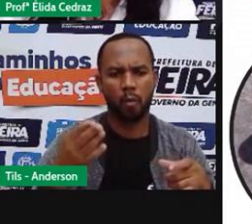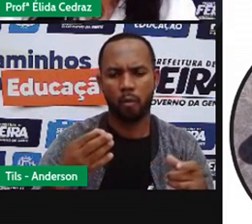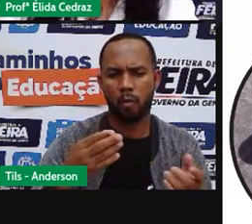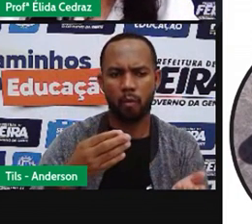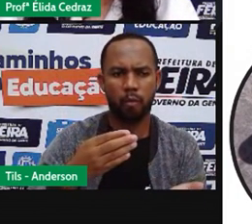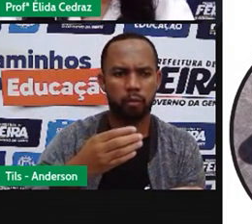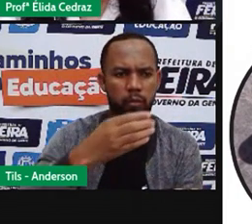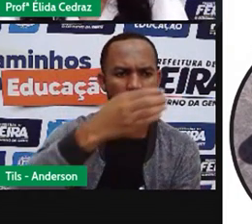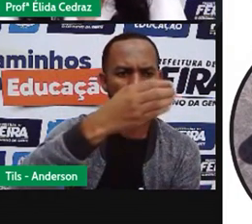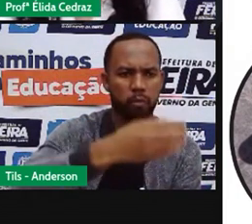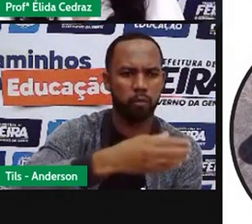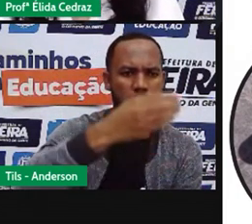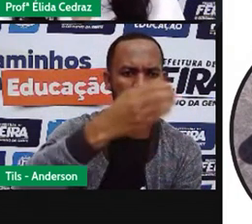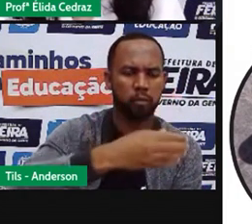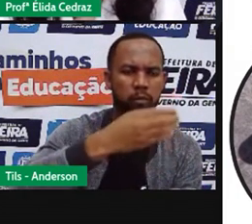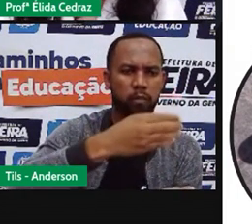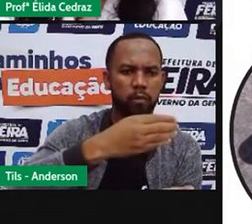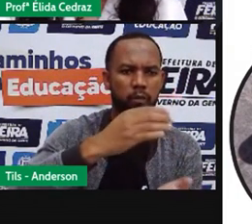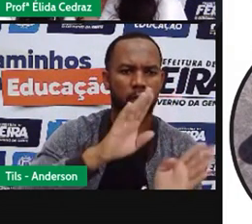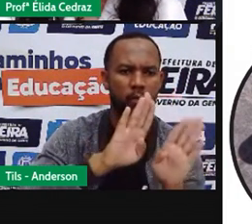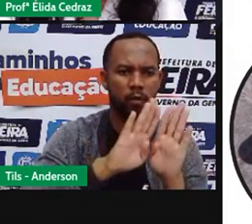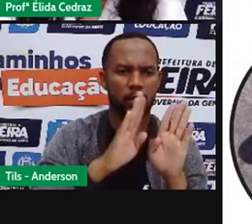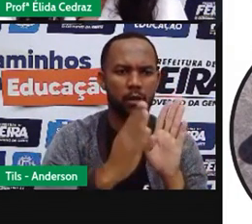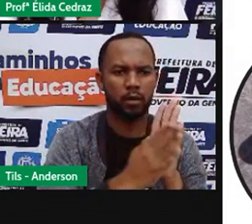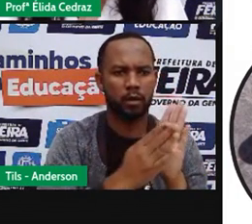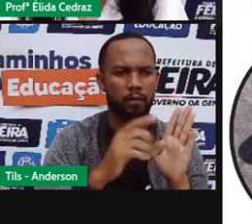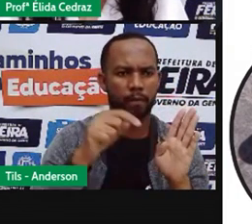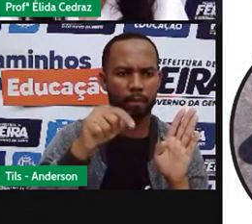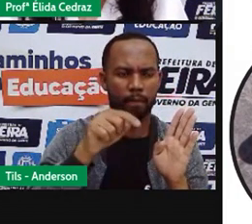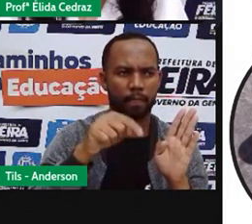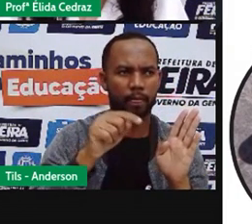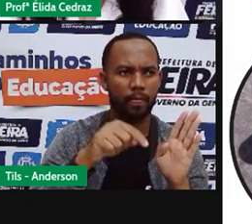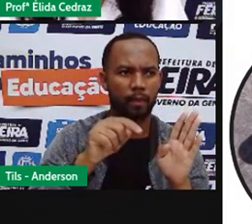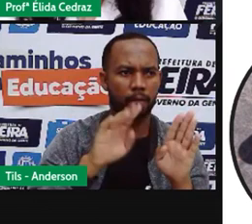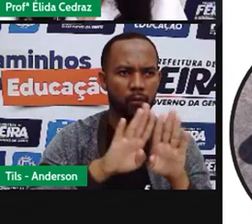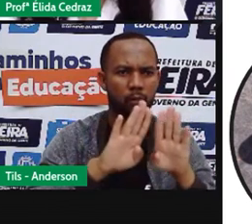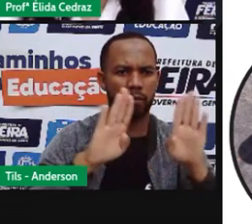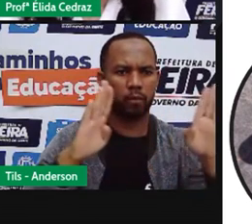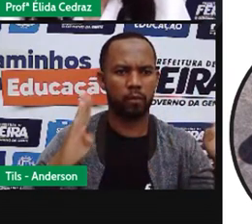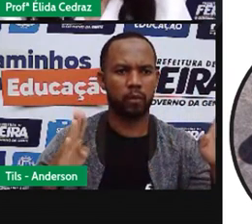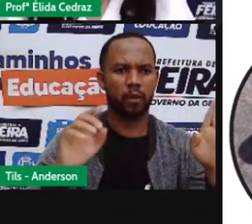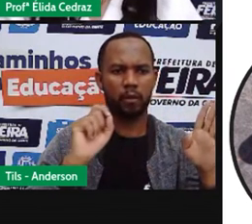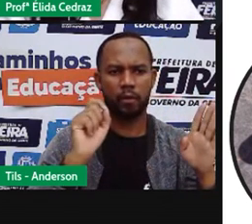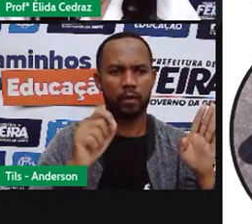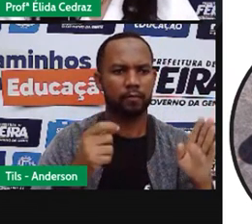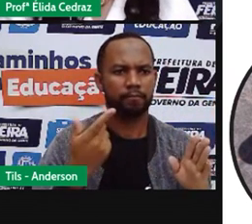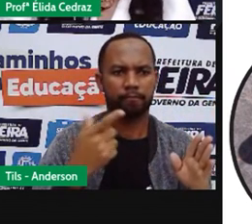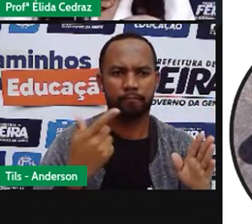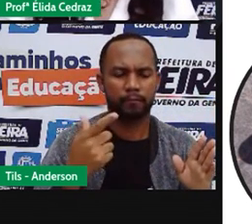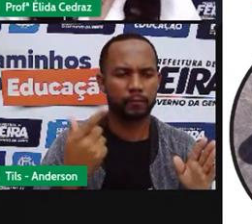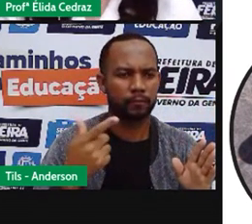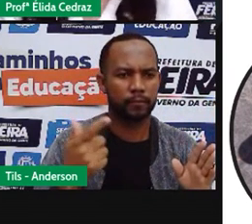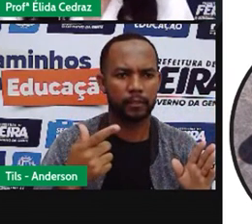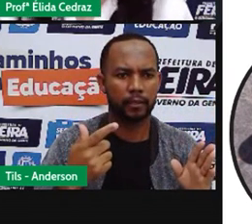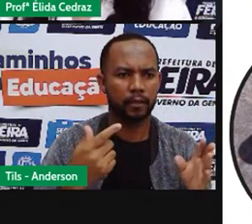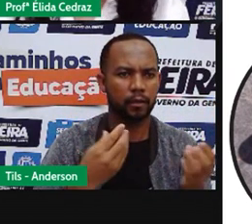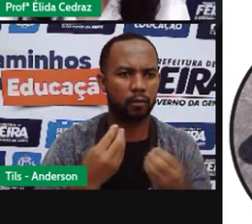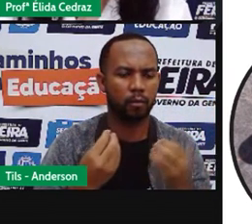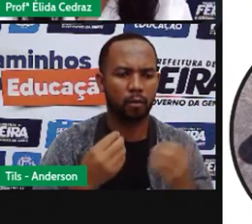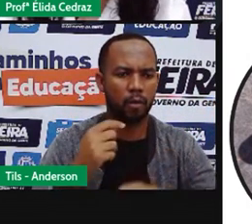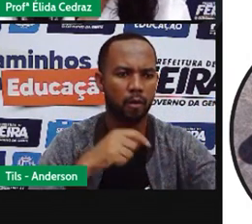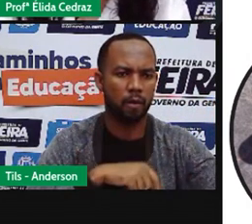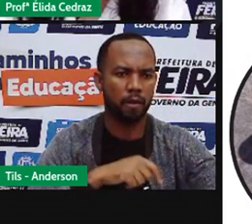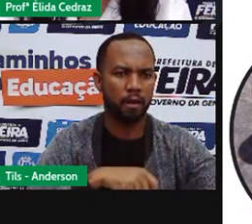deixa na janela a sombra que é projetada ela não é uma sombra com um